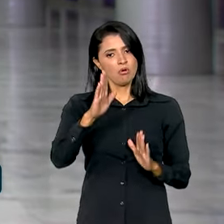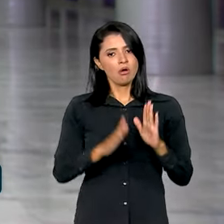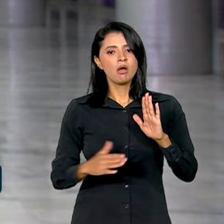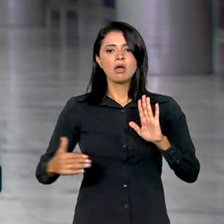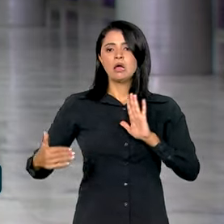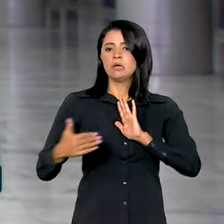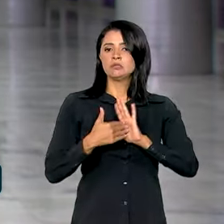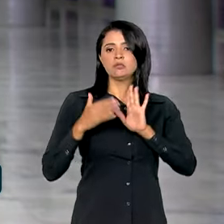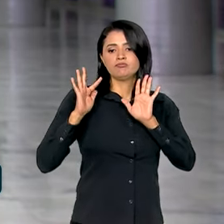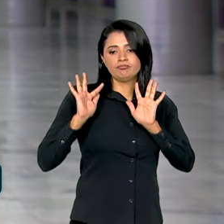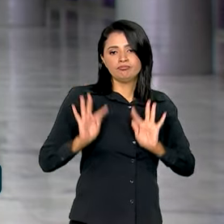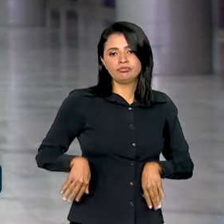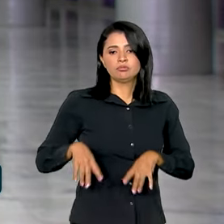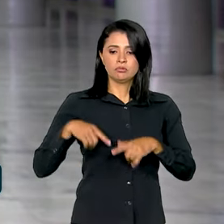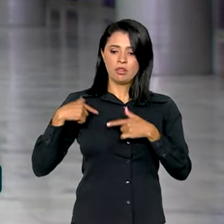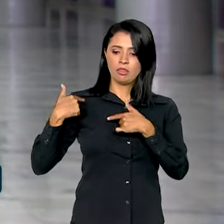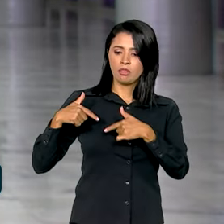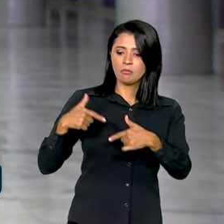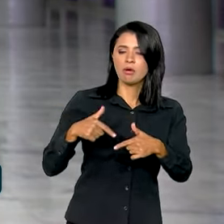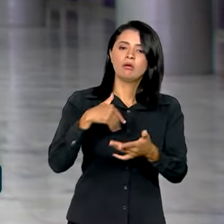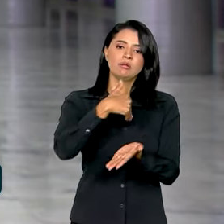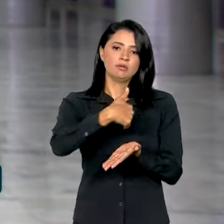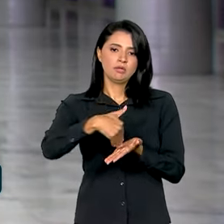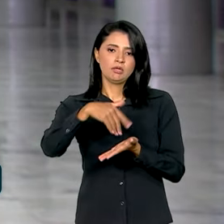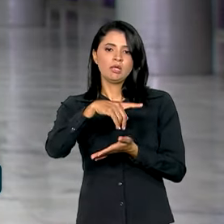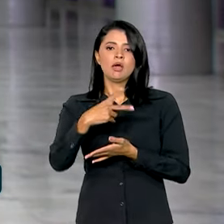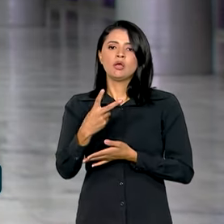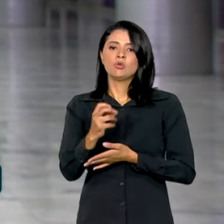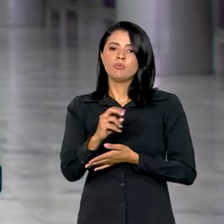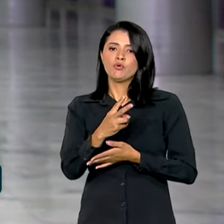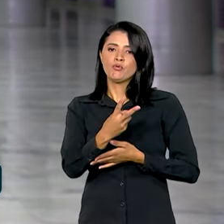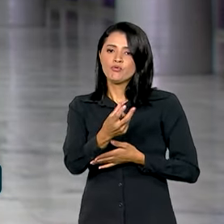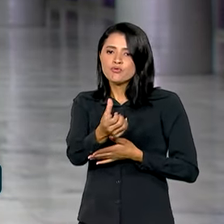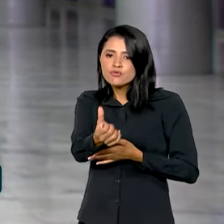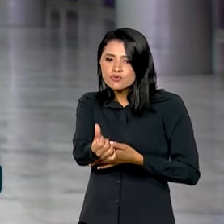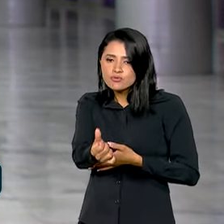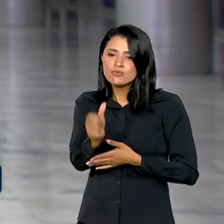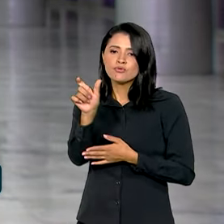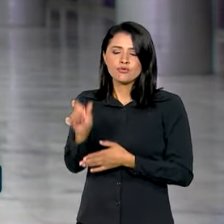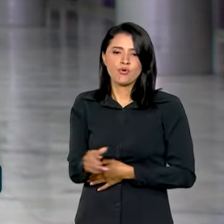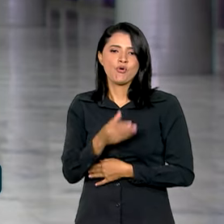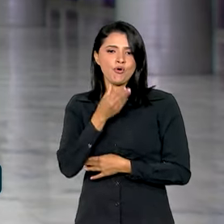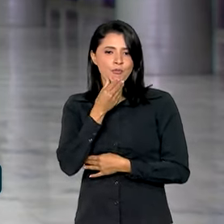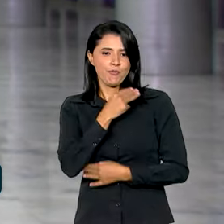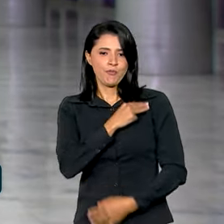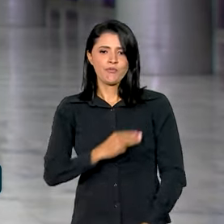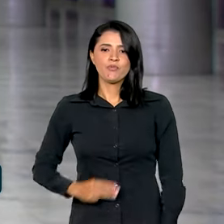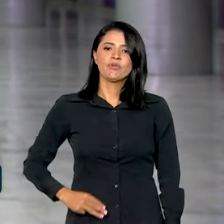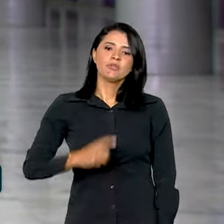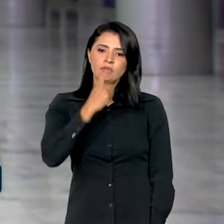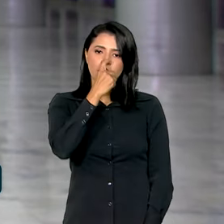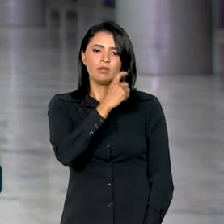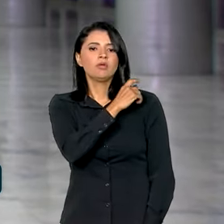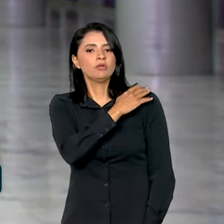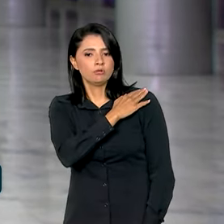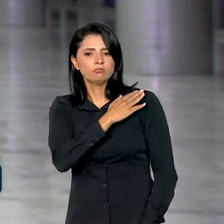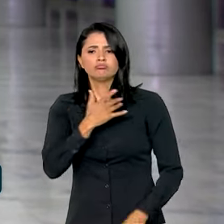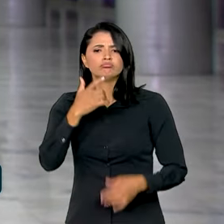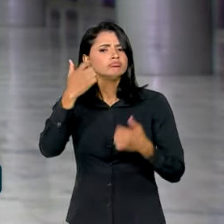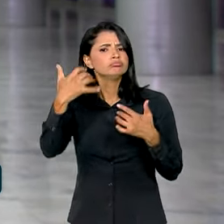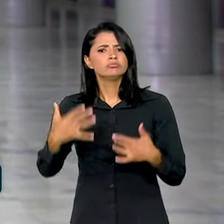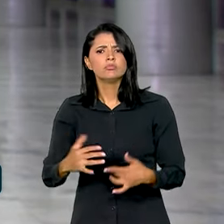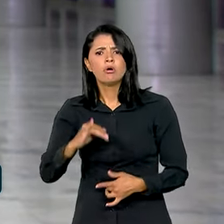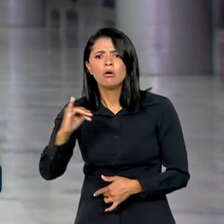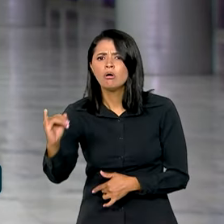até a finalização dos trabalhos da secretaria em 2026. O ministro Rui Costa destacou a importância da